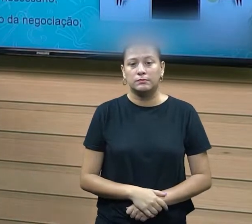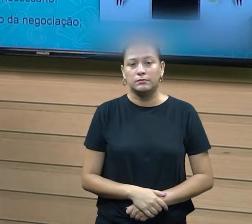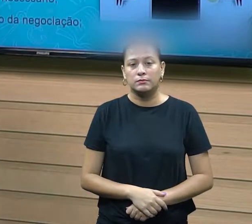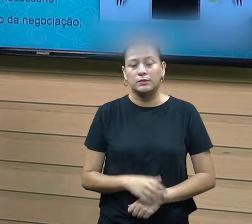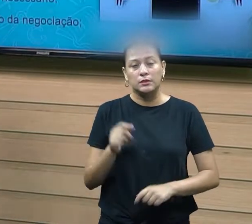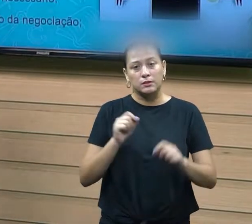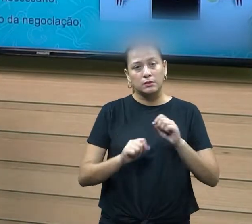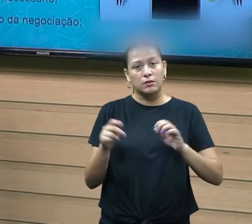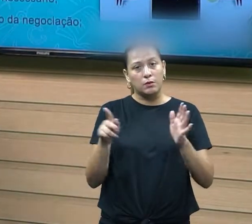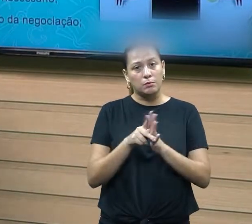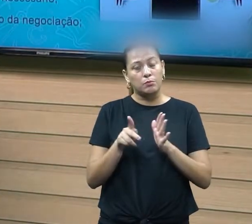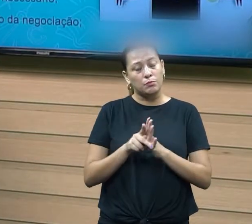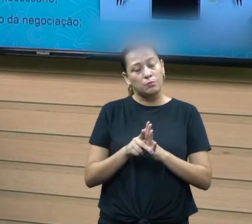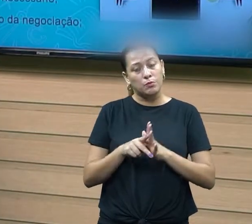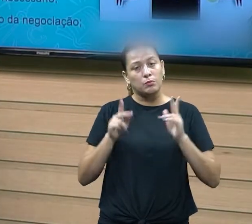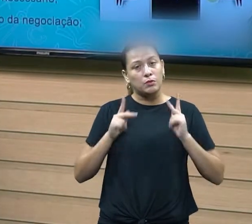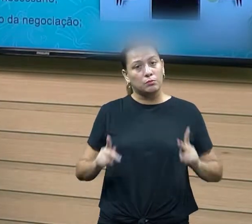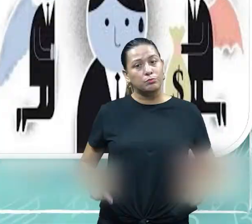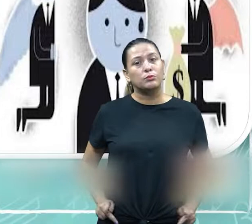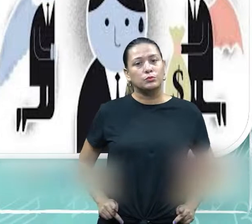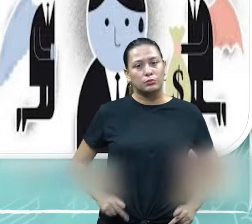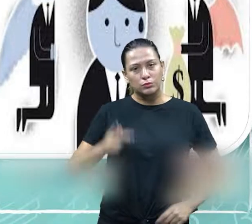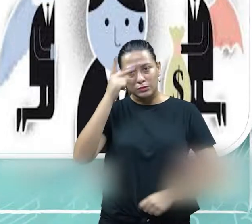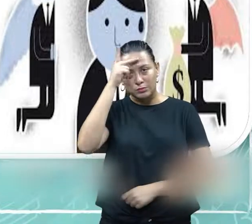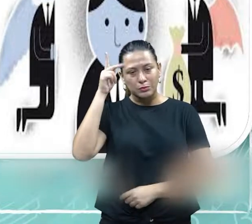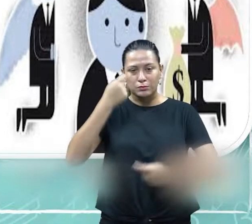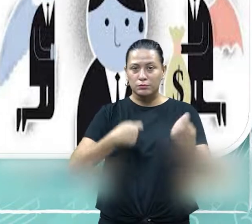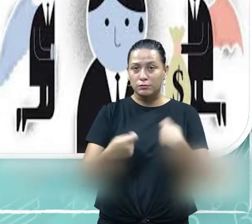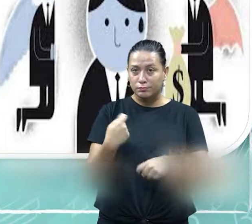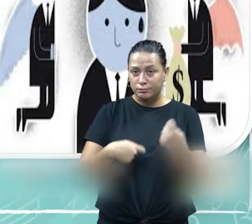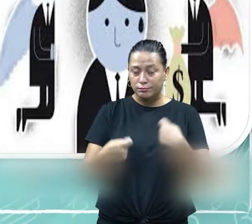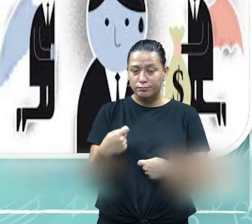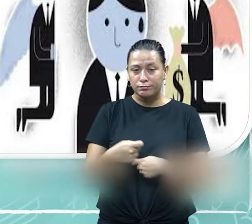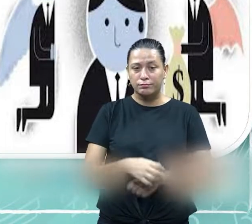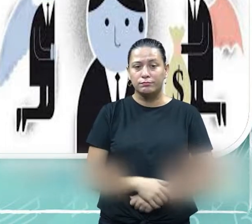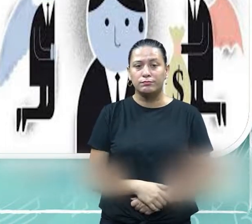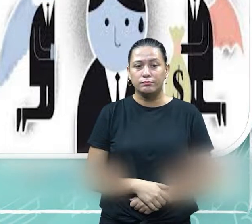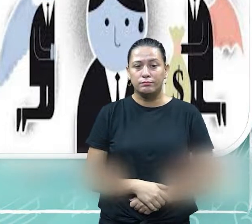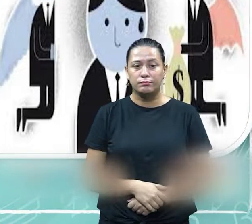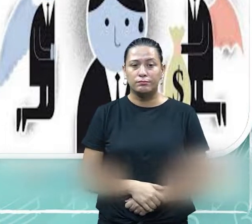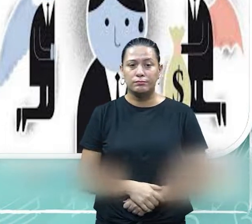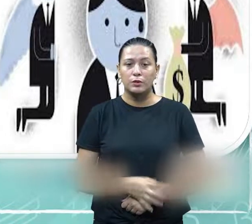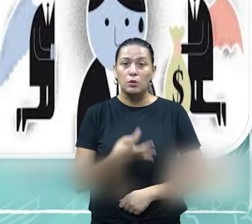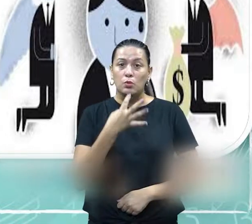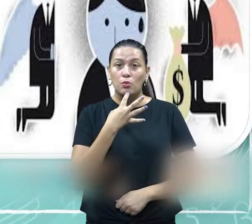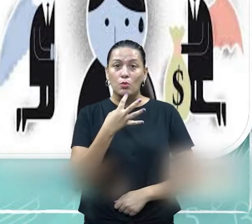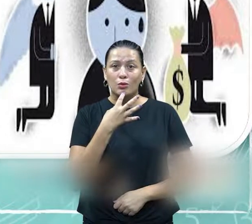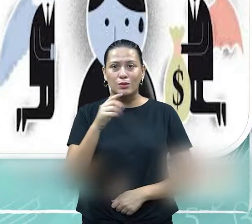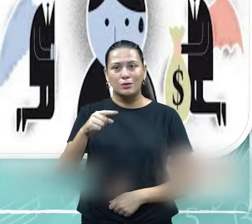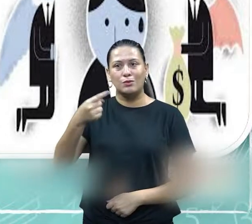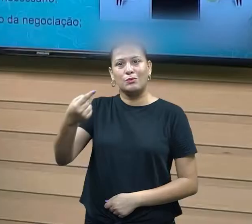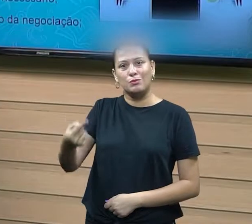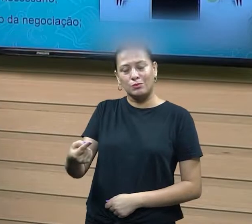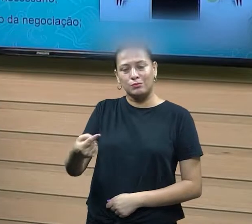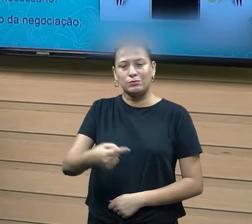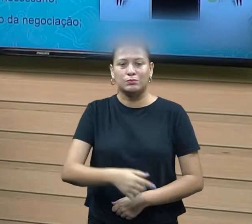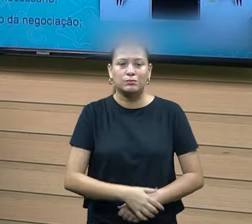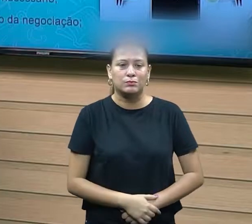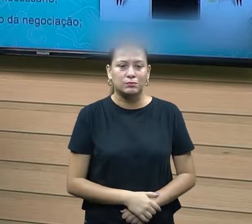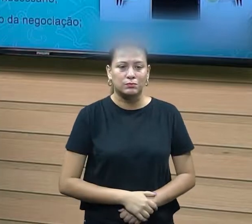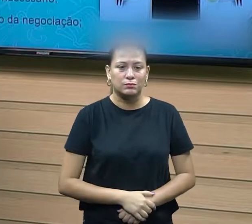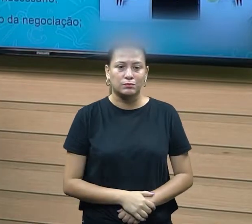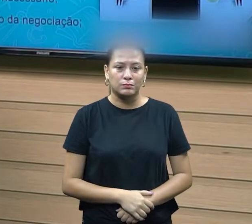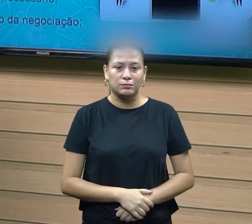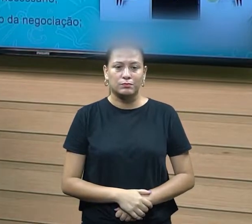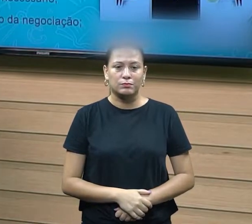com essa atitude presente nos negociadores, né. Outra questão que ela deixa bem clara é conhecer a outra parte. Então, quando eu